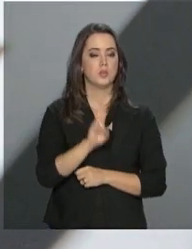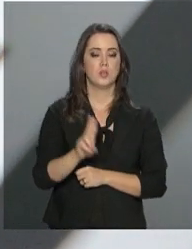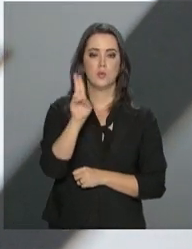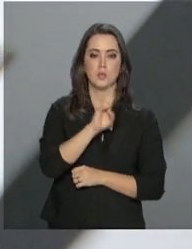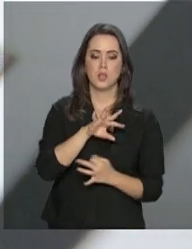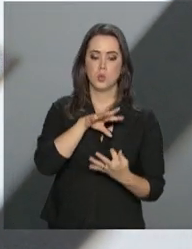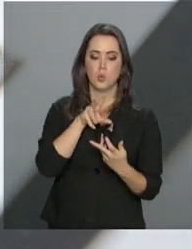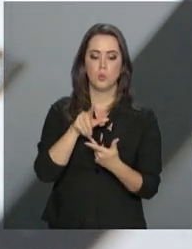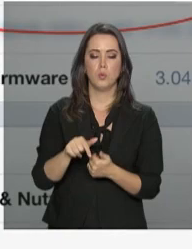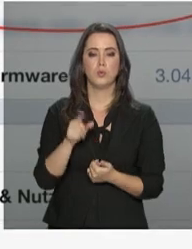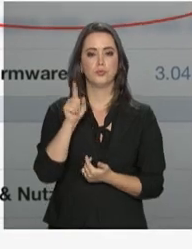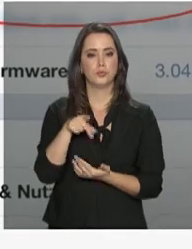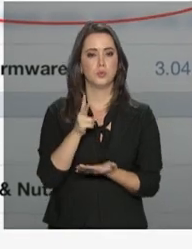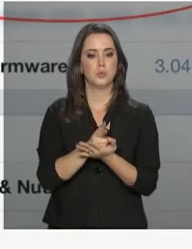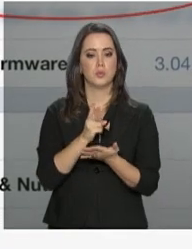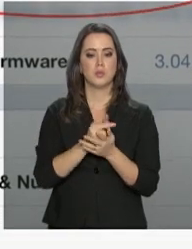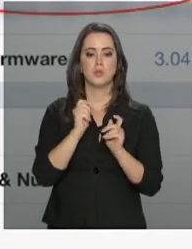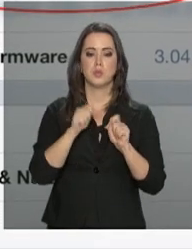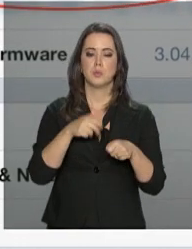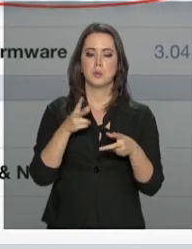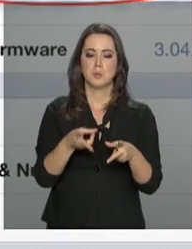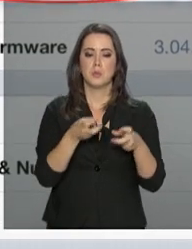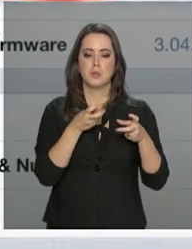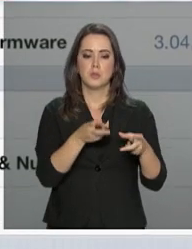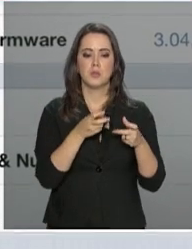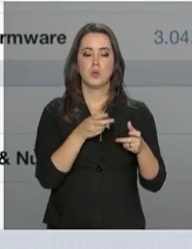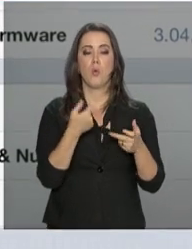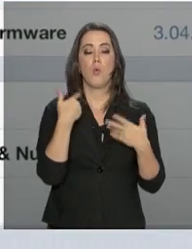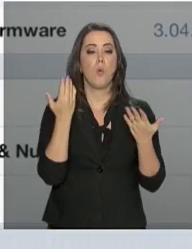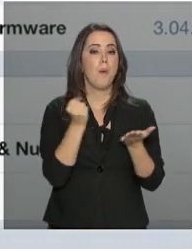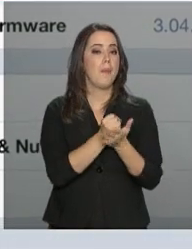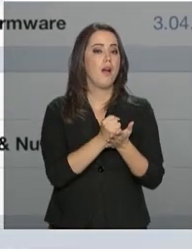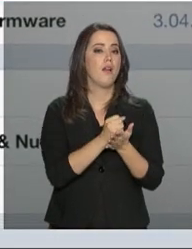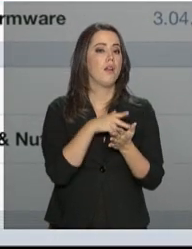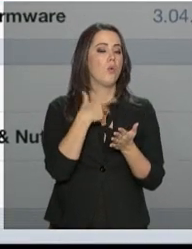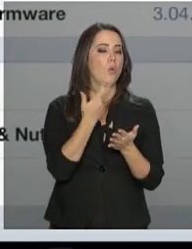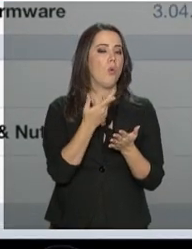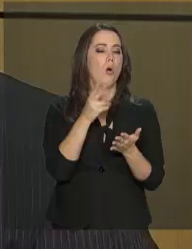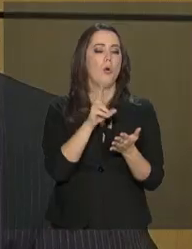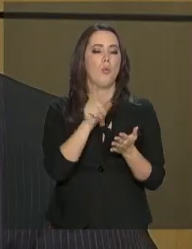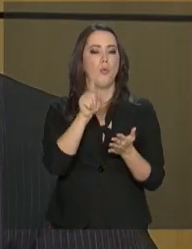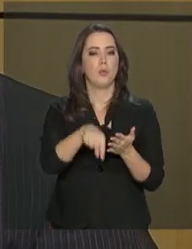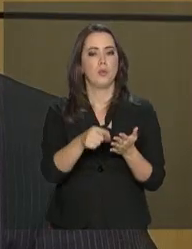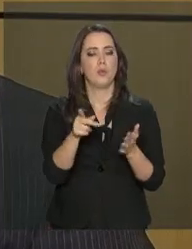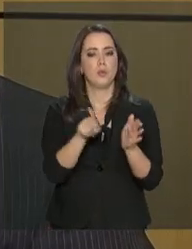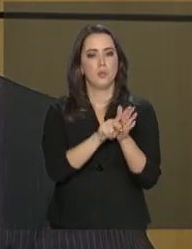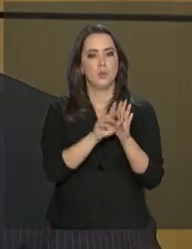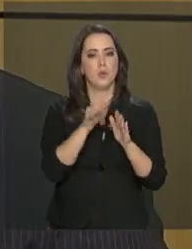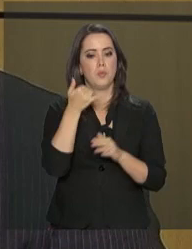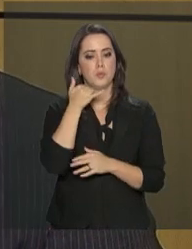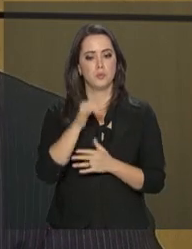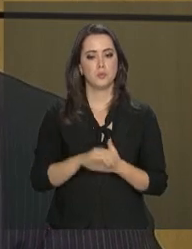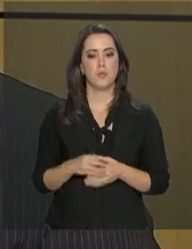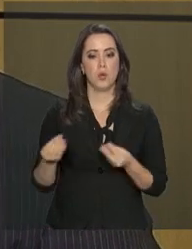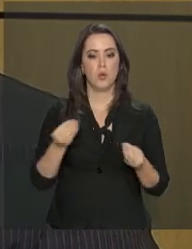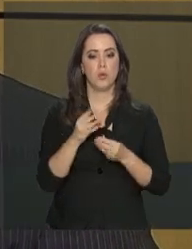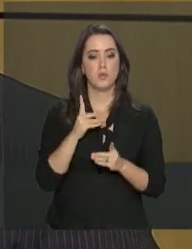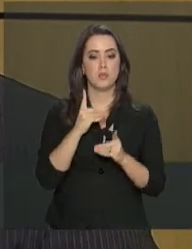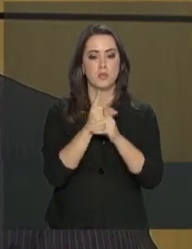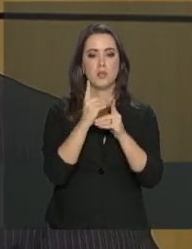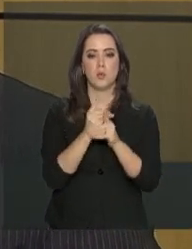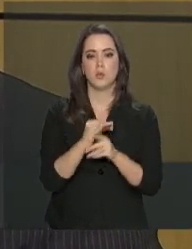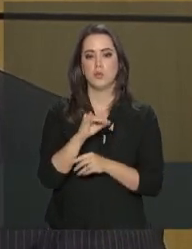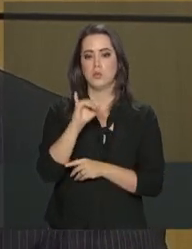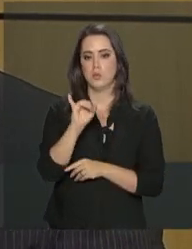internacionalmente, que permite identificar a marca e o modelo do aparelho. Como é que você pode encontrar esse número